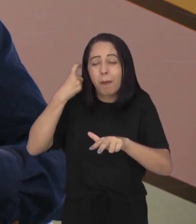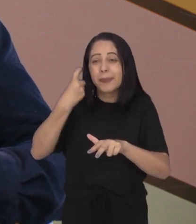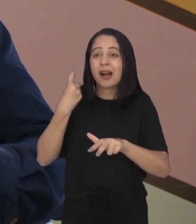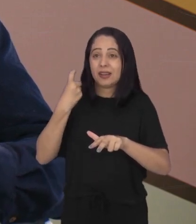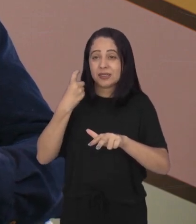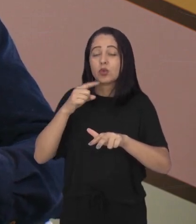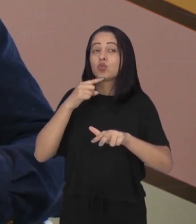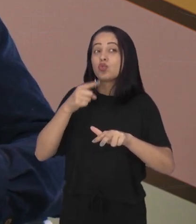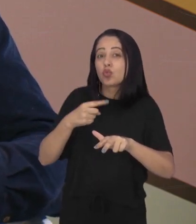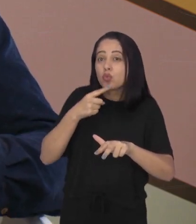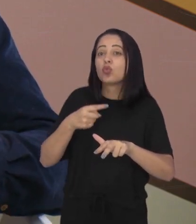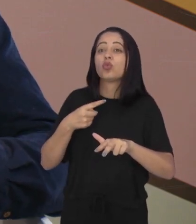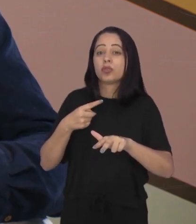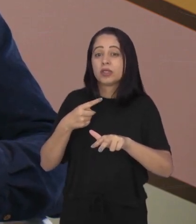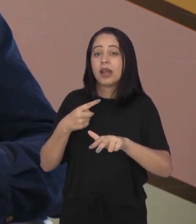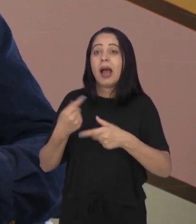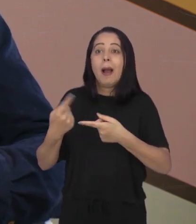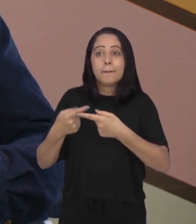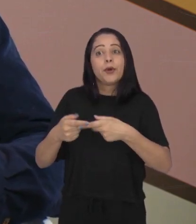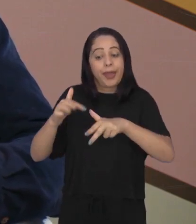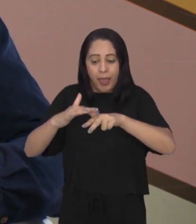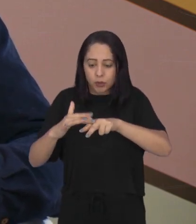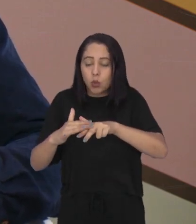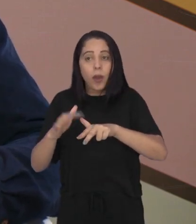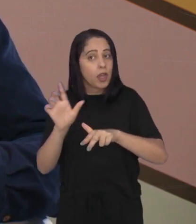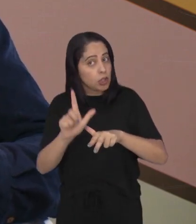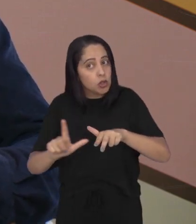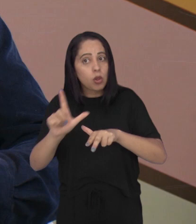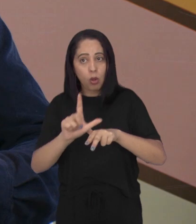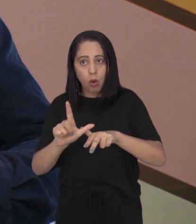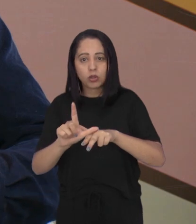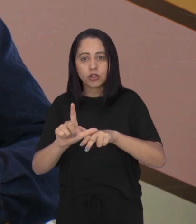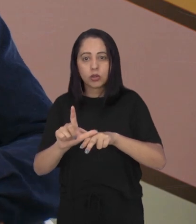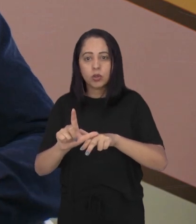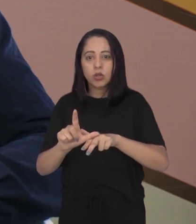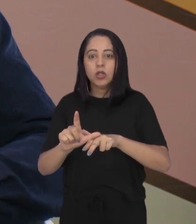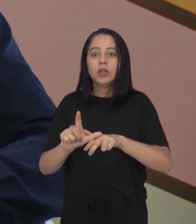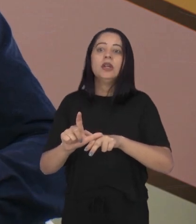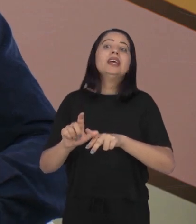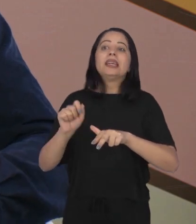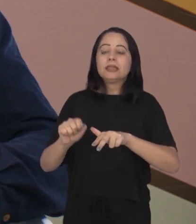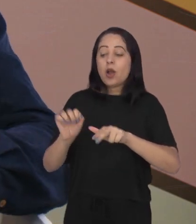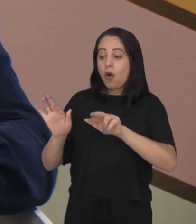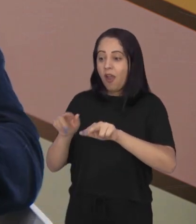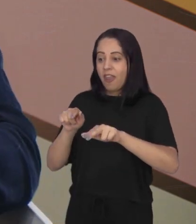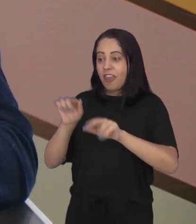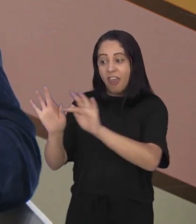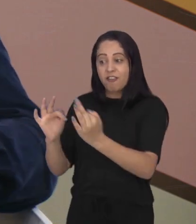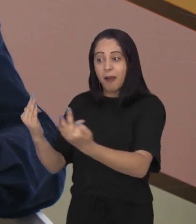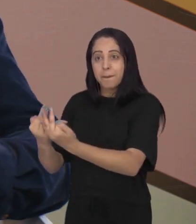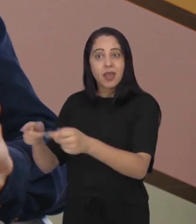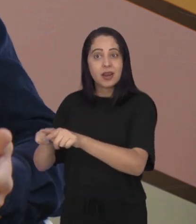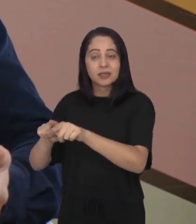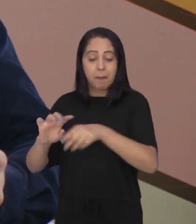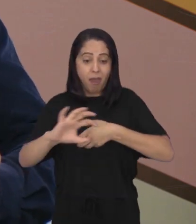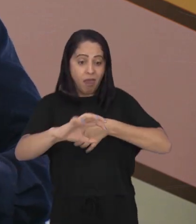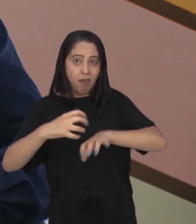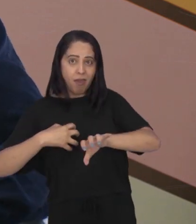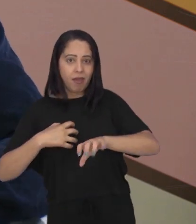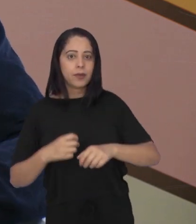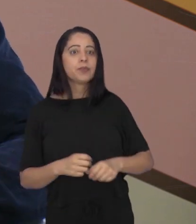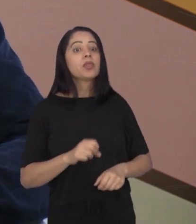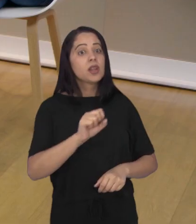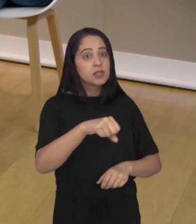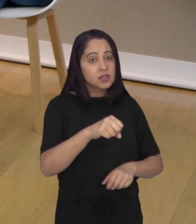por sentimentos ruins em relação ao seu adoecimento ou à internação. E esses sentimentos, eles transbordam para a família.